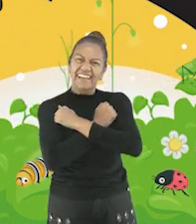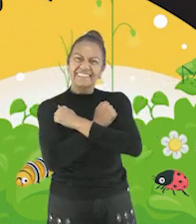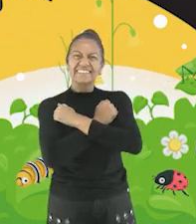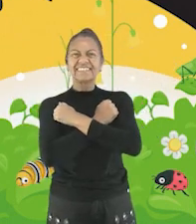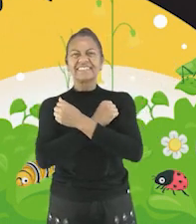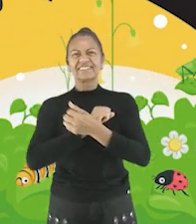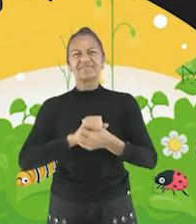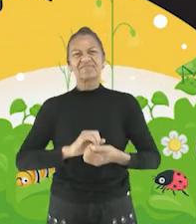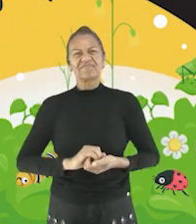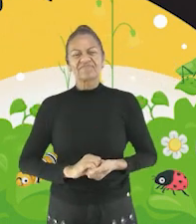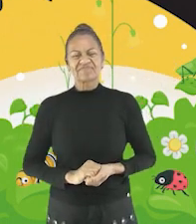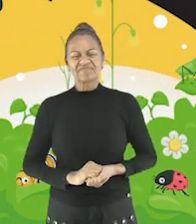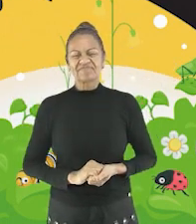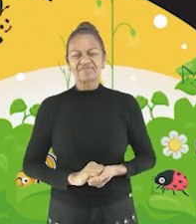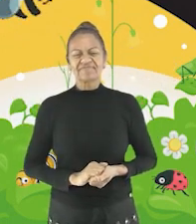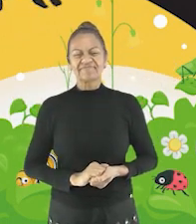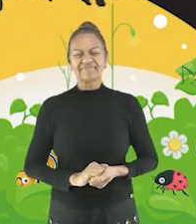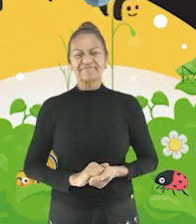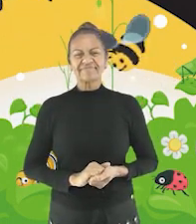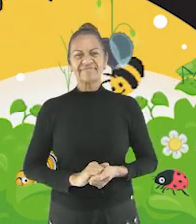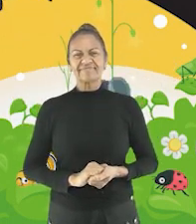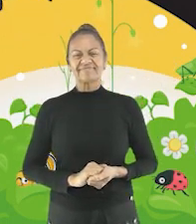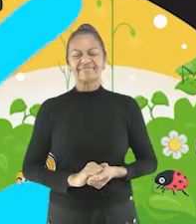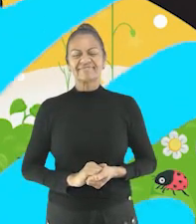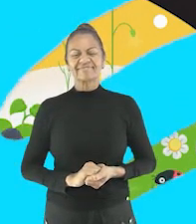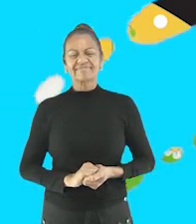Grande abraço, professora! Até a próxima!